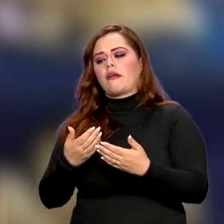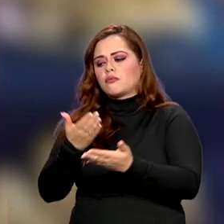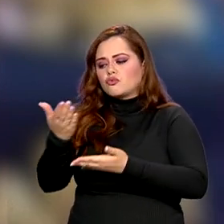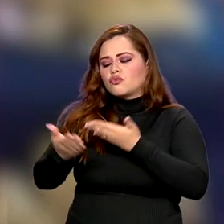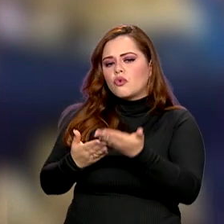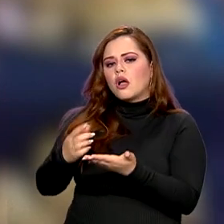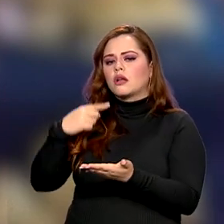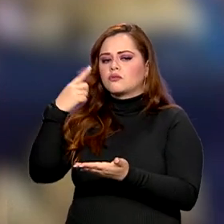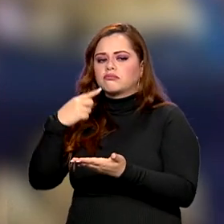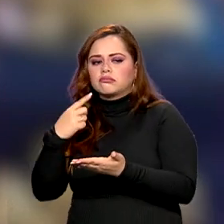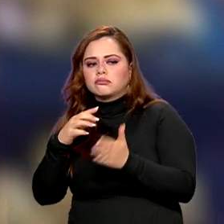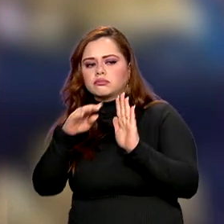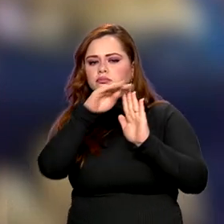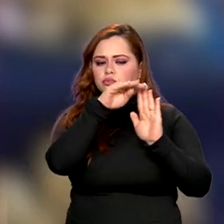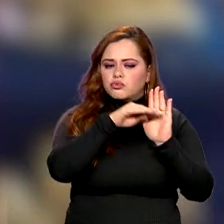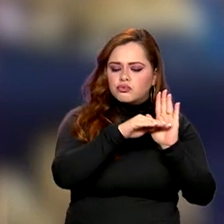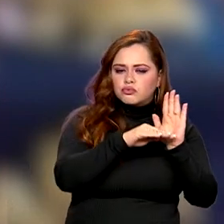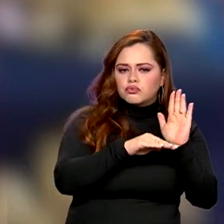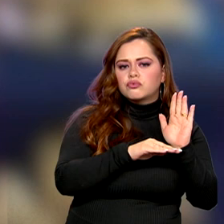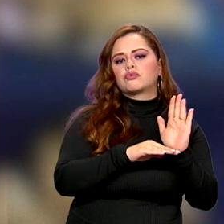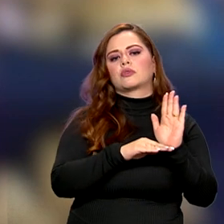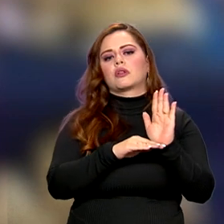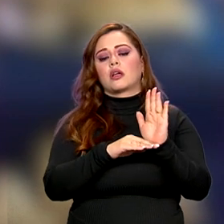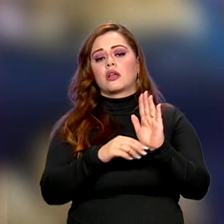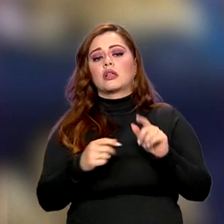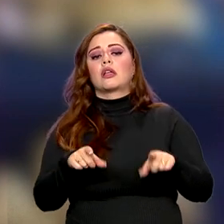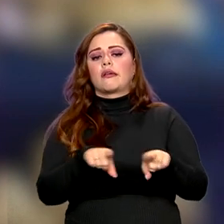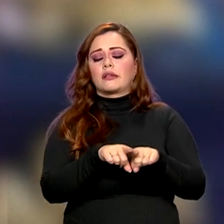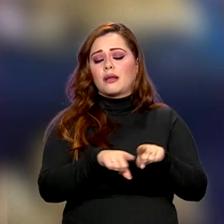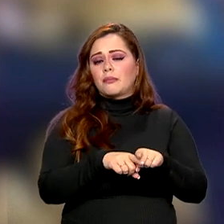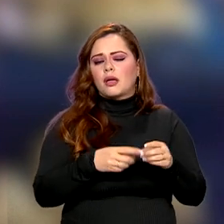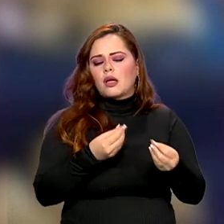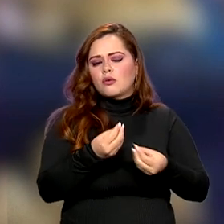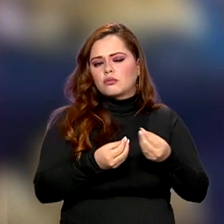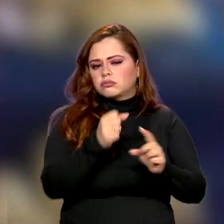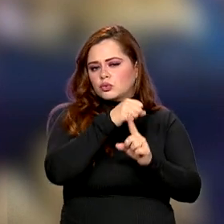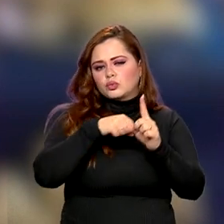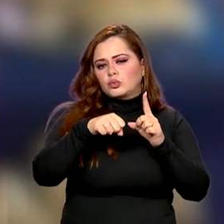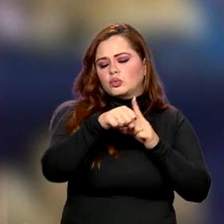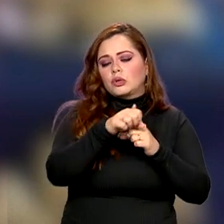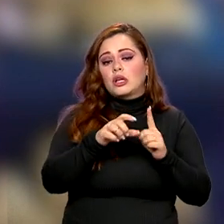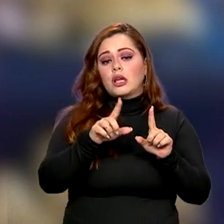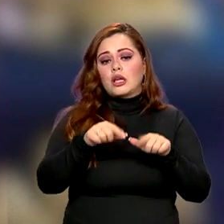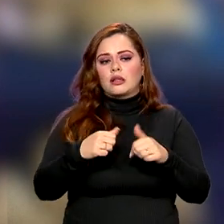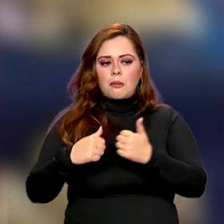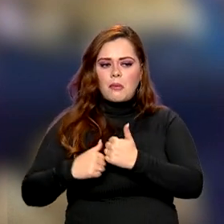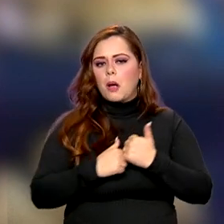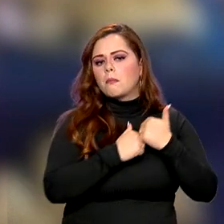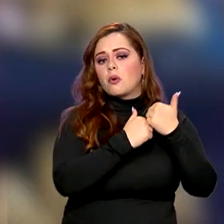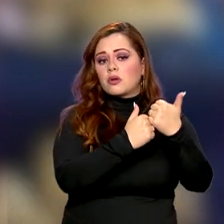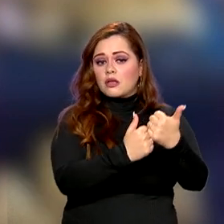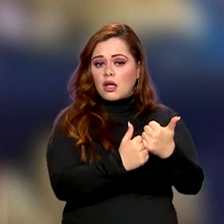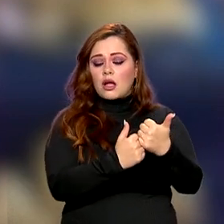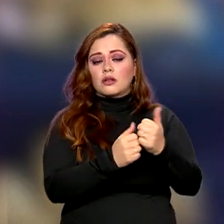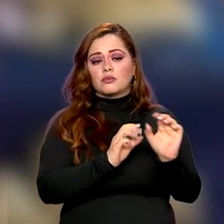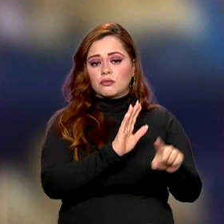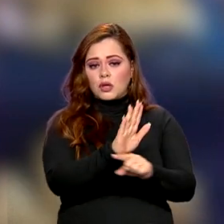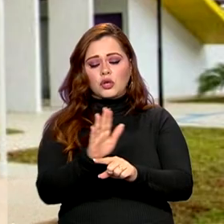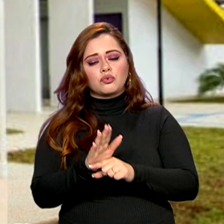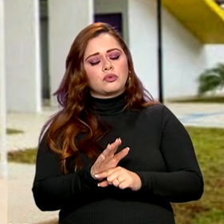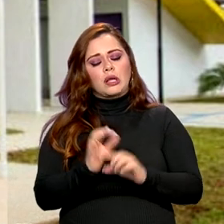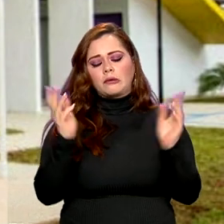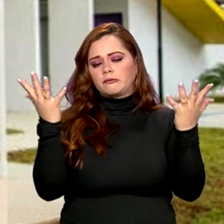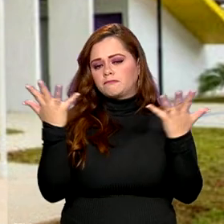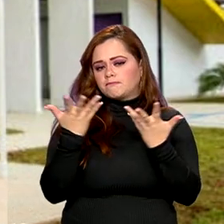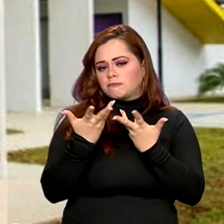orientações, assistências sociais, eu estava desempregado. Daí me ajudaram, me apoiaram. Isso foi maravilhoso para mim.